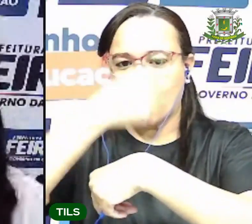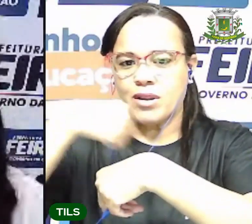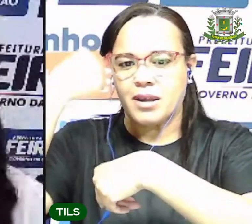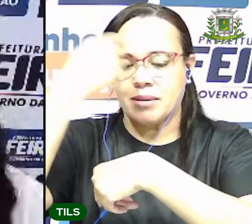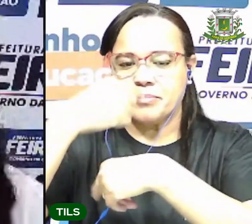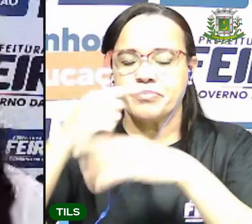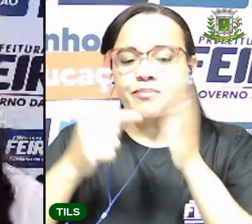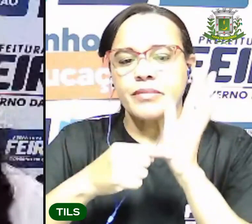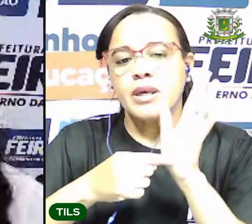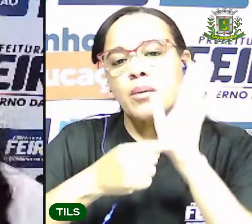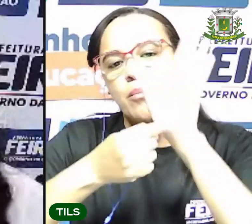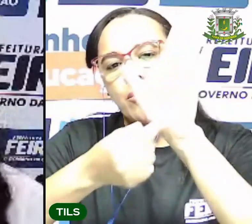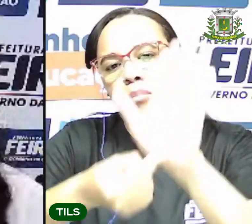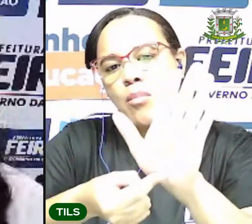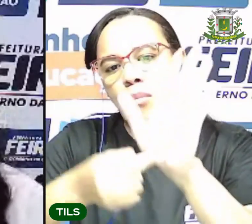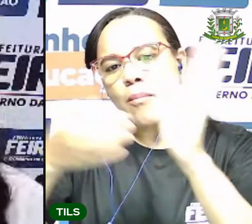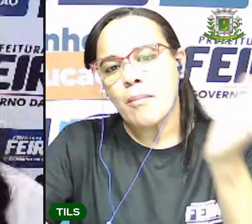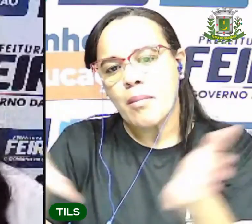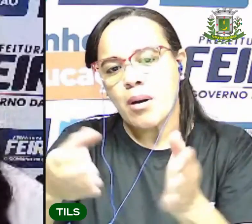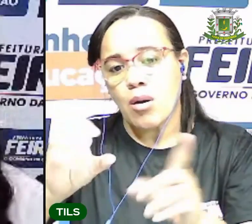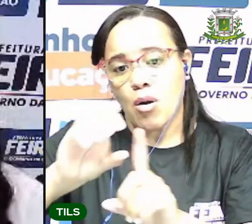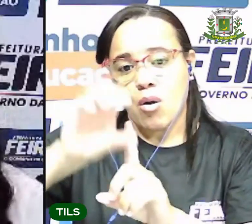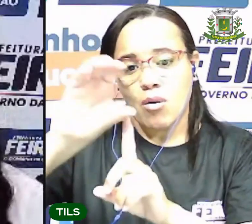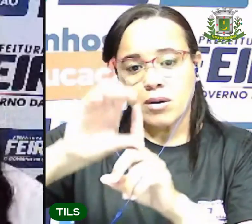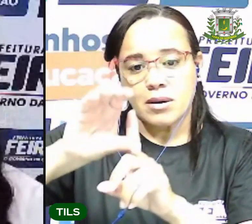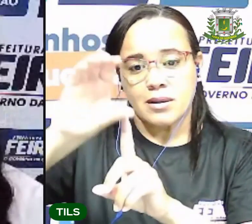A gente vai aprender mais sobre o calendário.